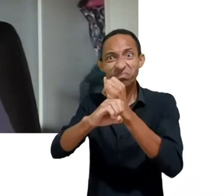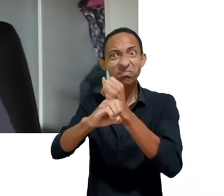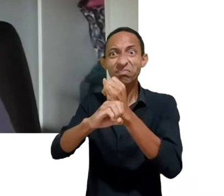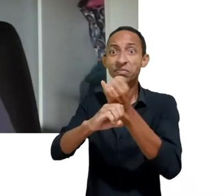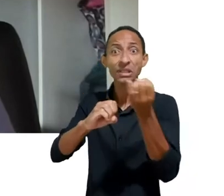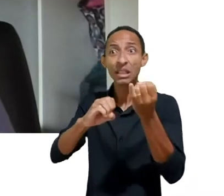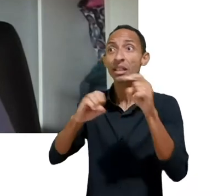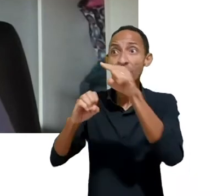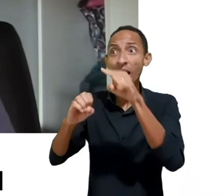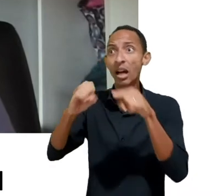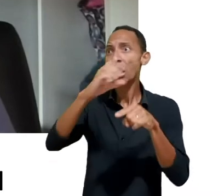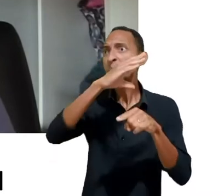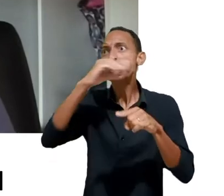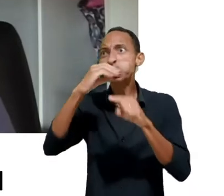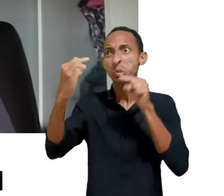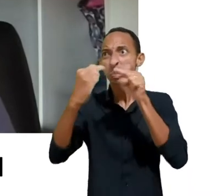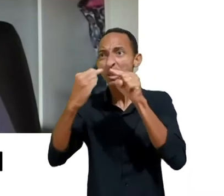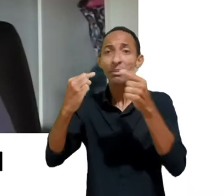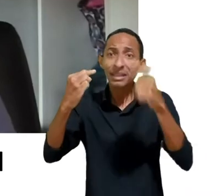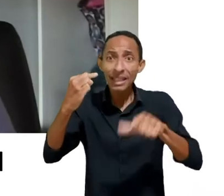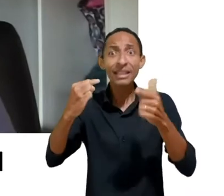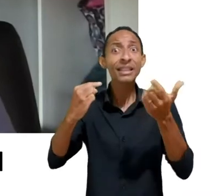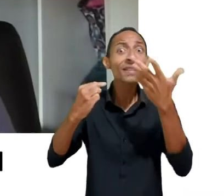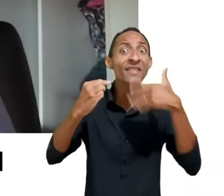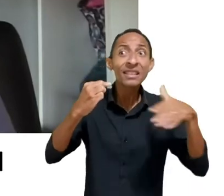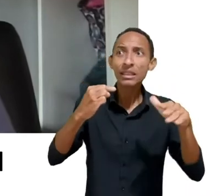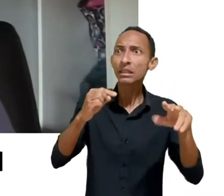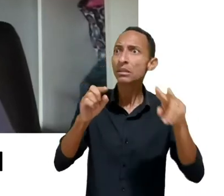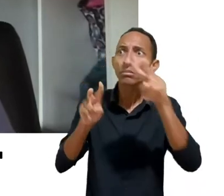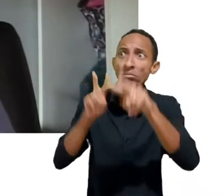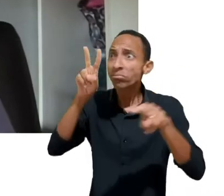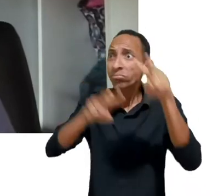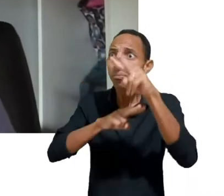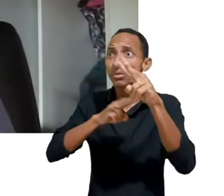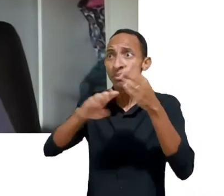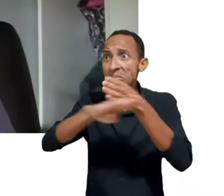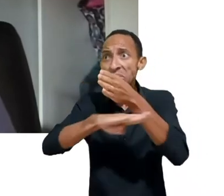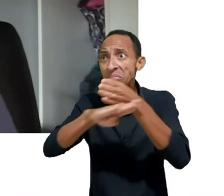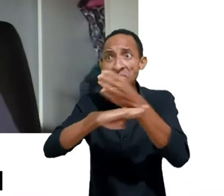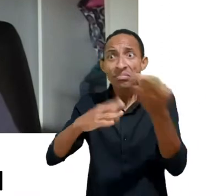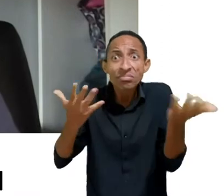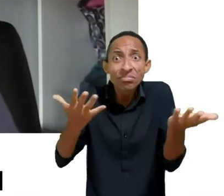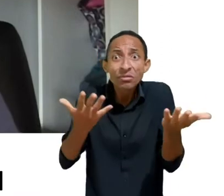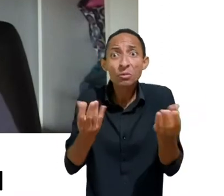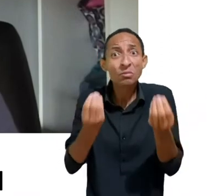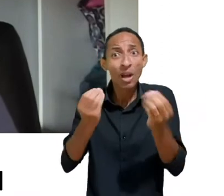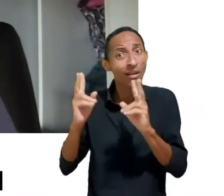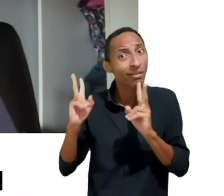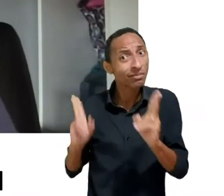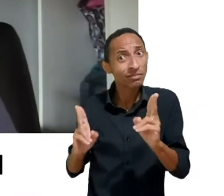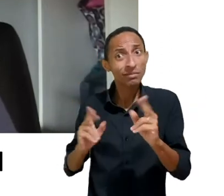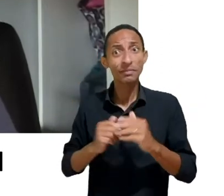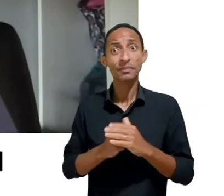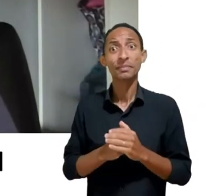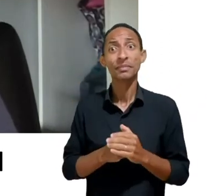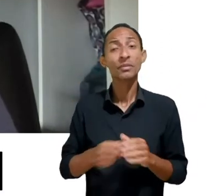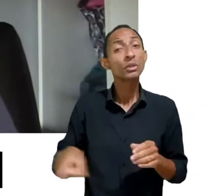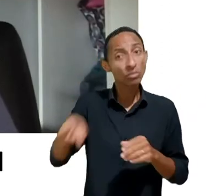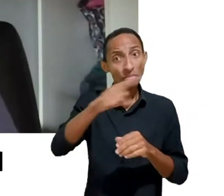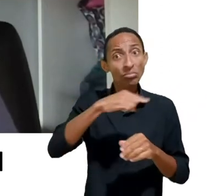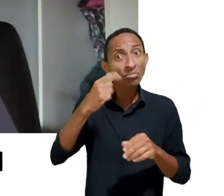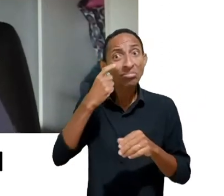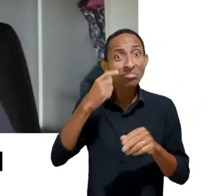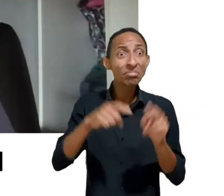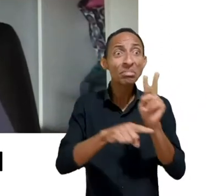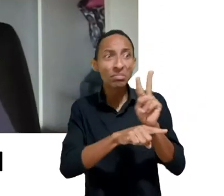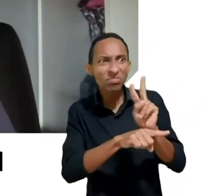resolver coletando dados de criança e coletando dados de adulto. O a gente vai criar é um sistema de vigilância extremamente pernicioso para